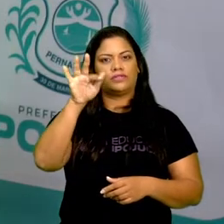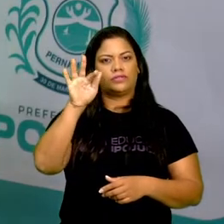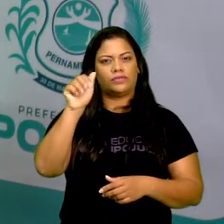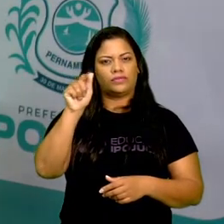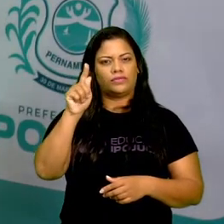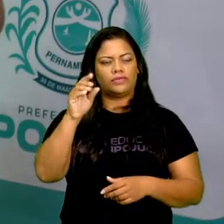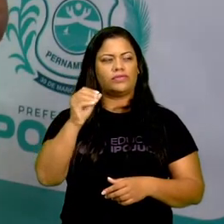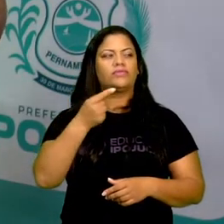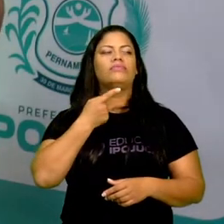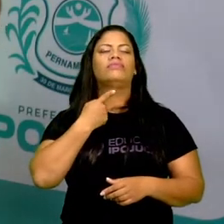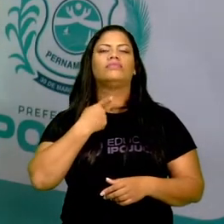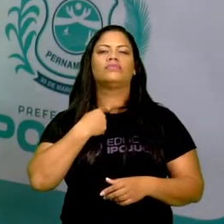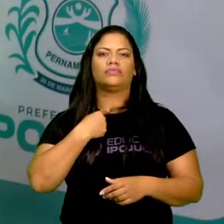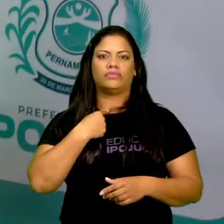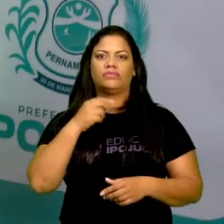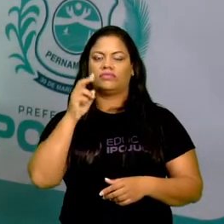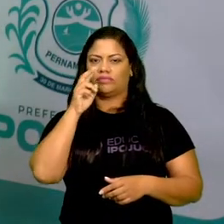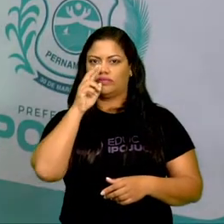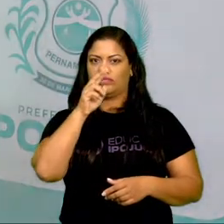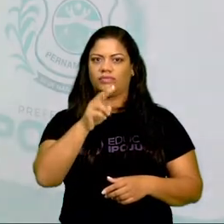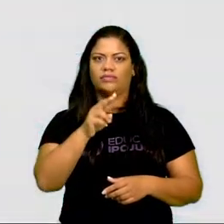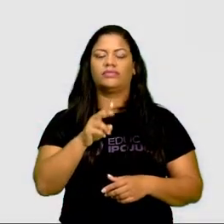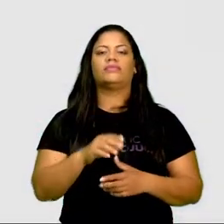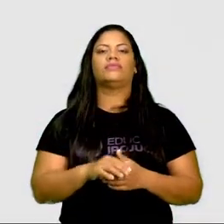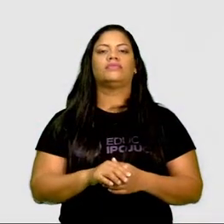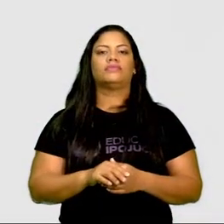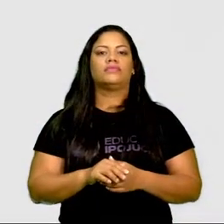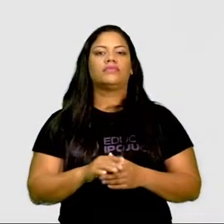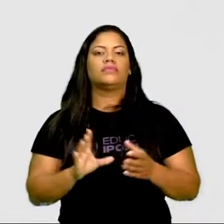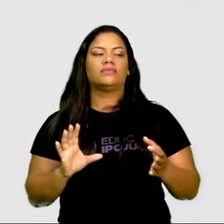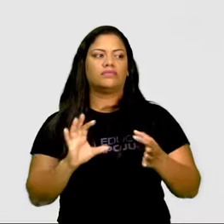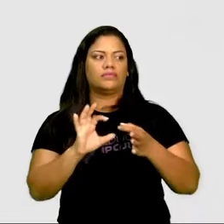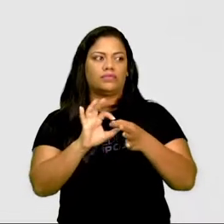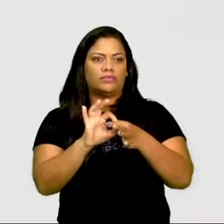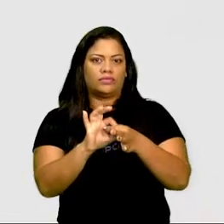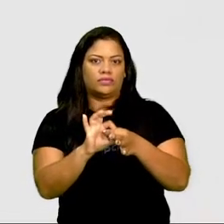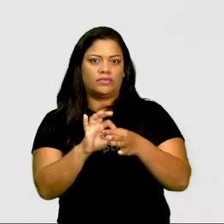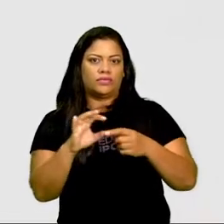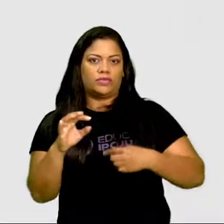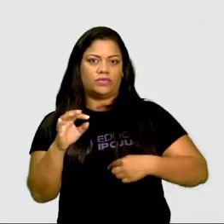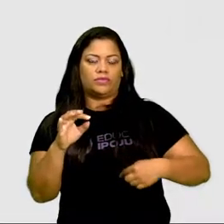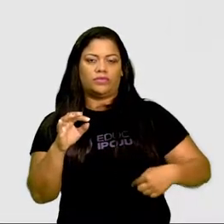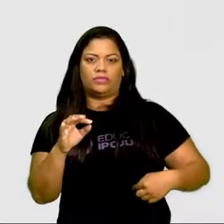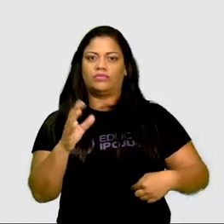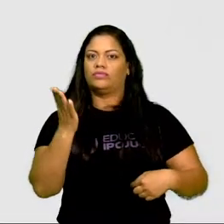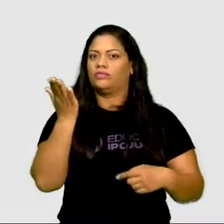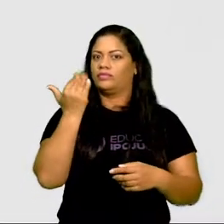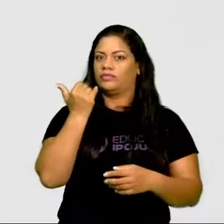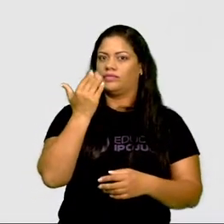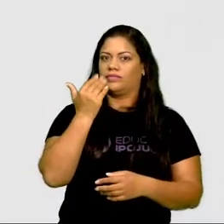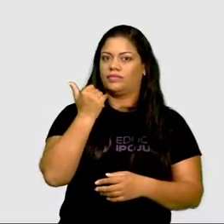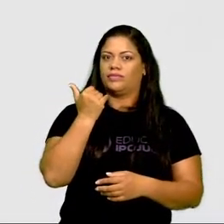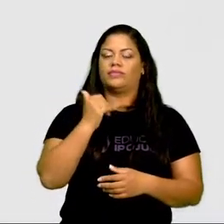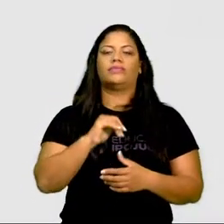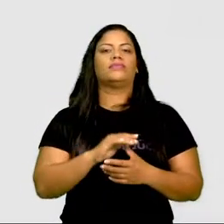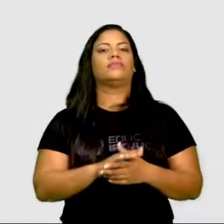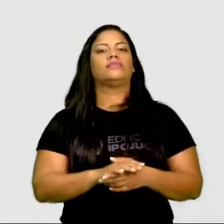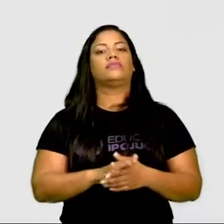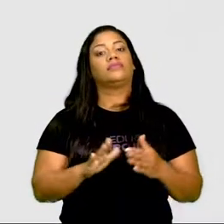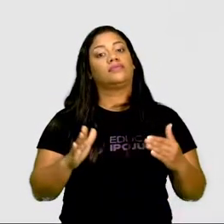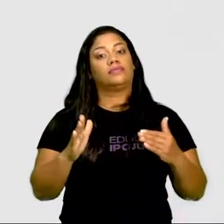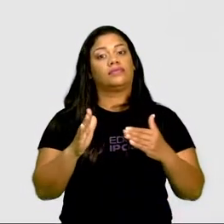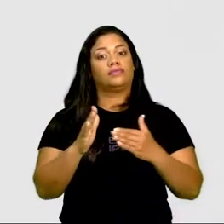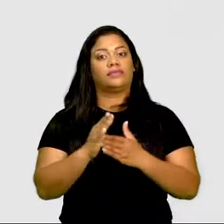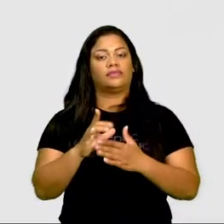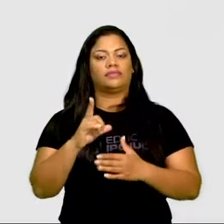órgão tubular e musculoso, que conecta a faringe com o estômago. O bolo alimentar atinge o estômago graças